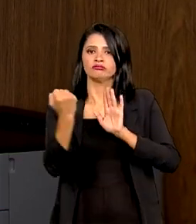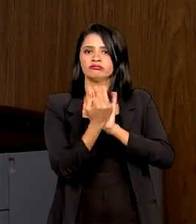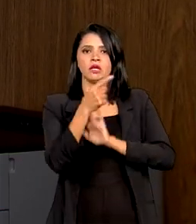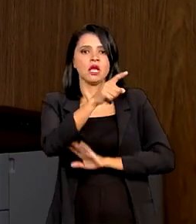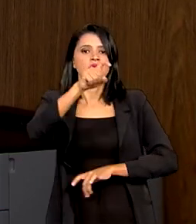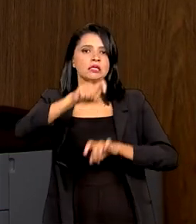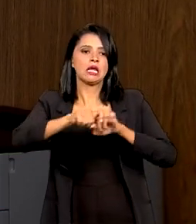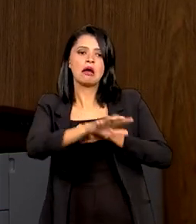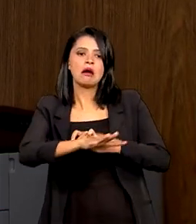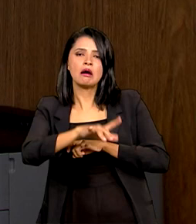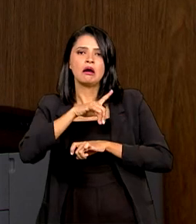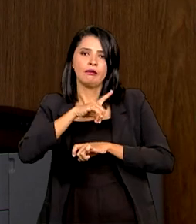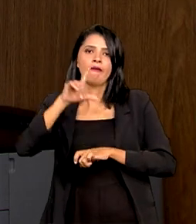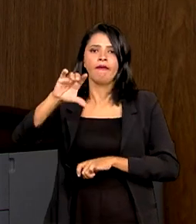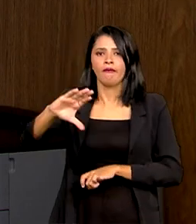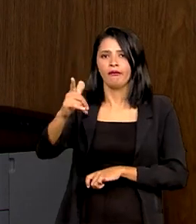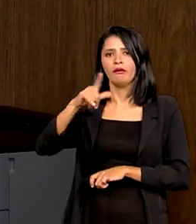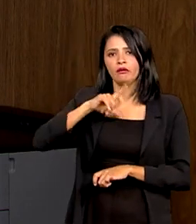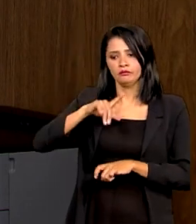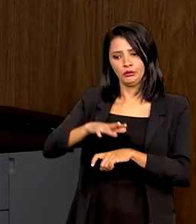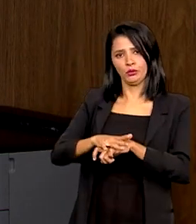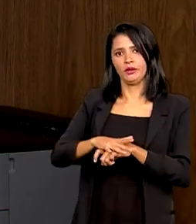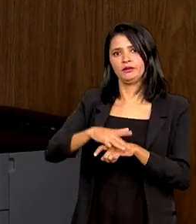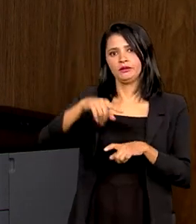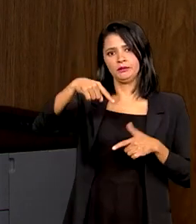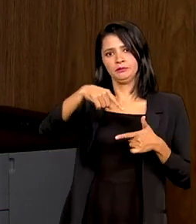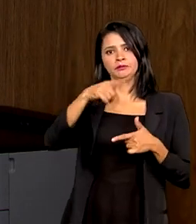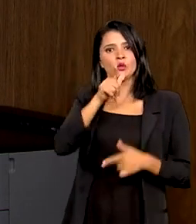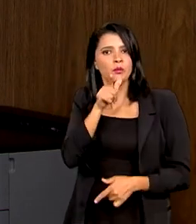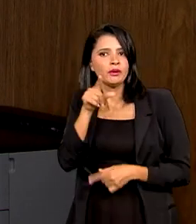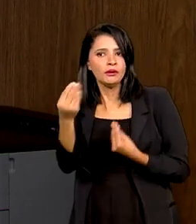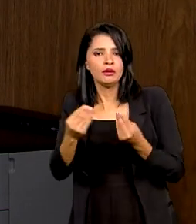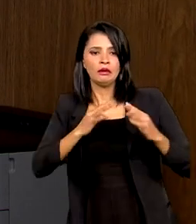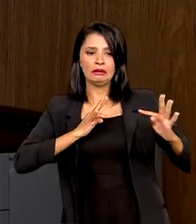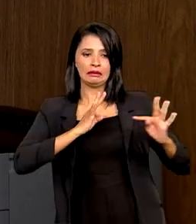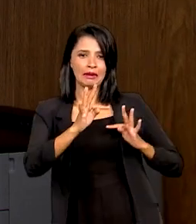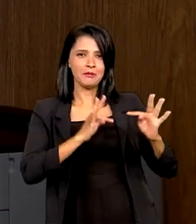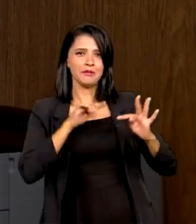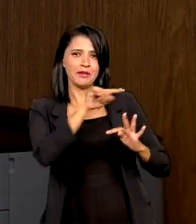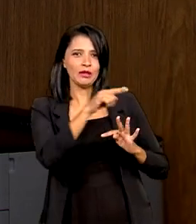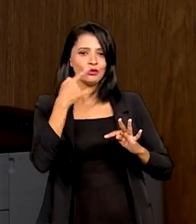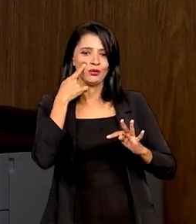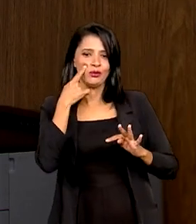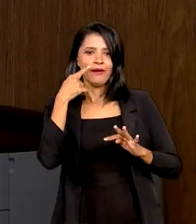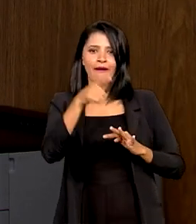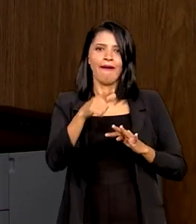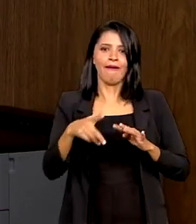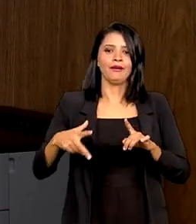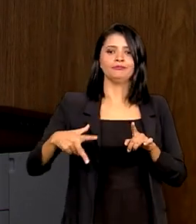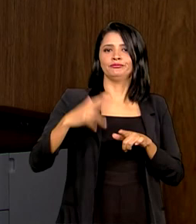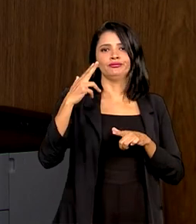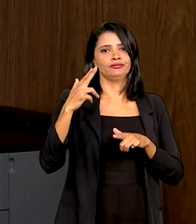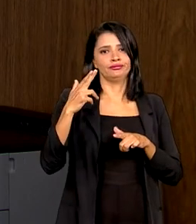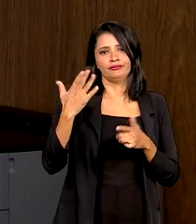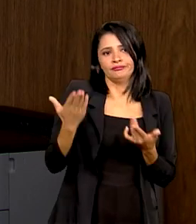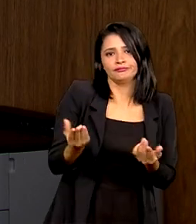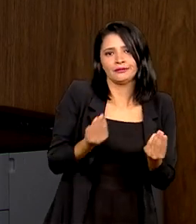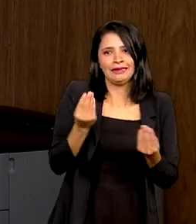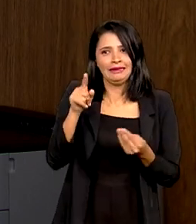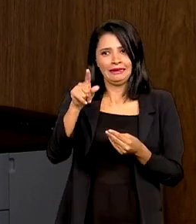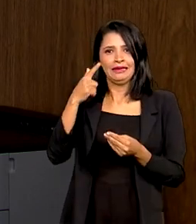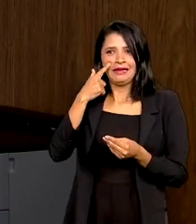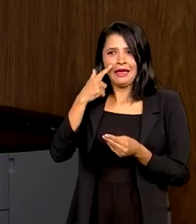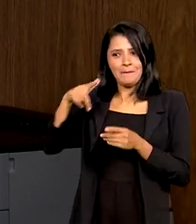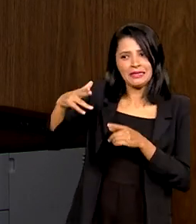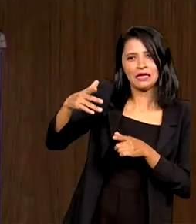sexualidade. E é claro, se eu tenho uma doença no pênis e o tratamento muitas vezes é extração parcial, às vezes total, do